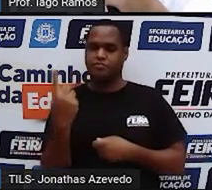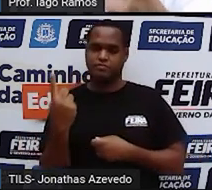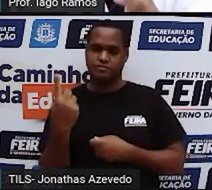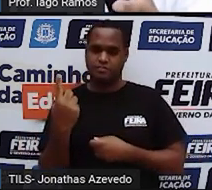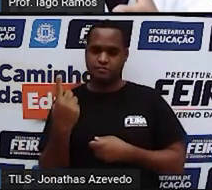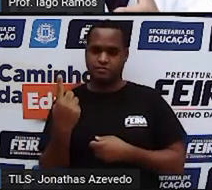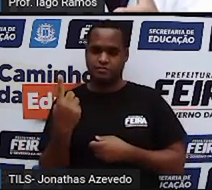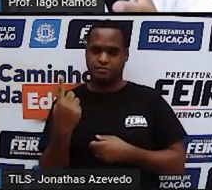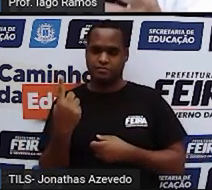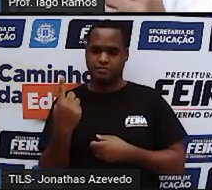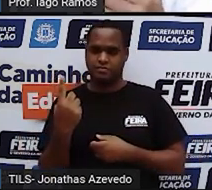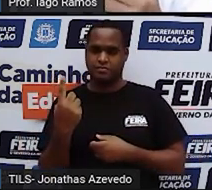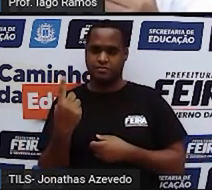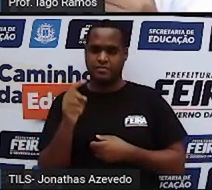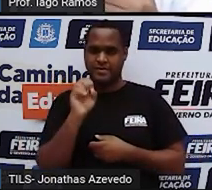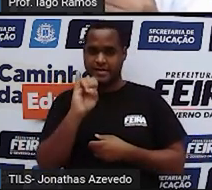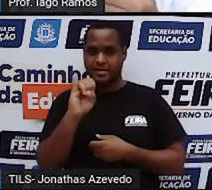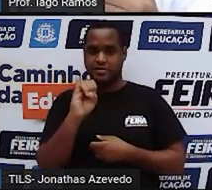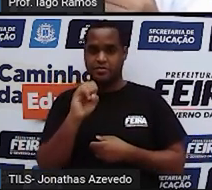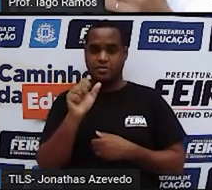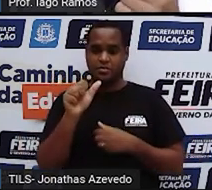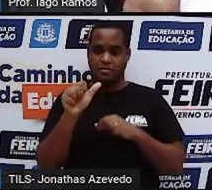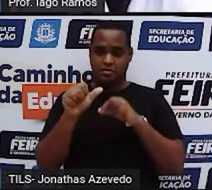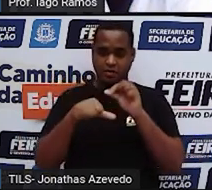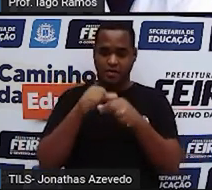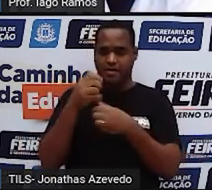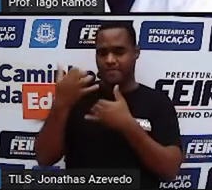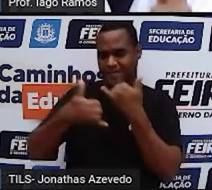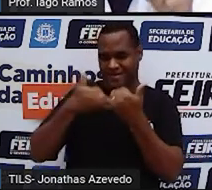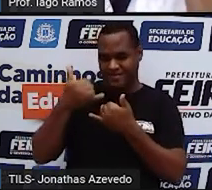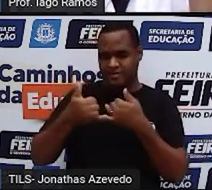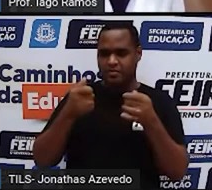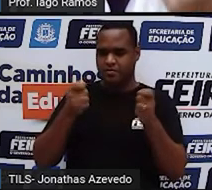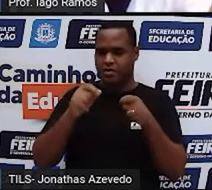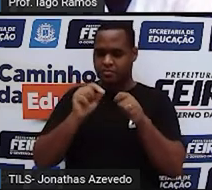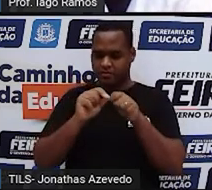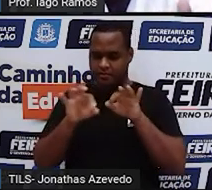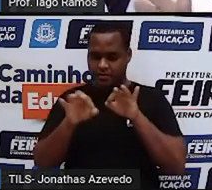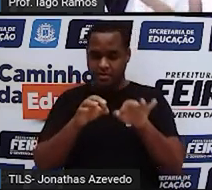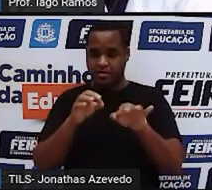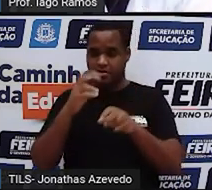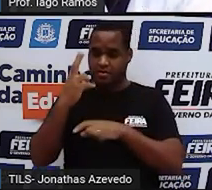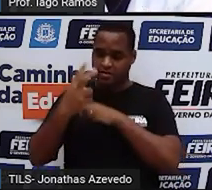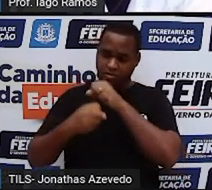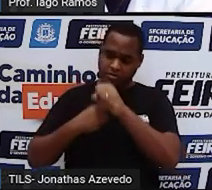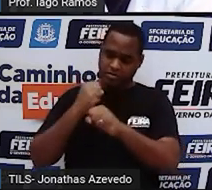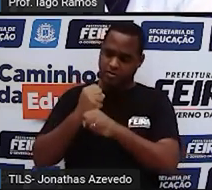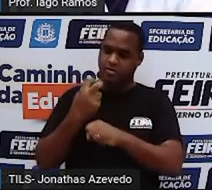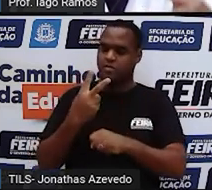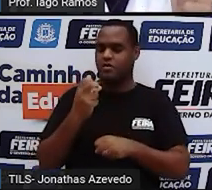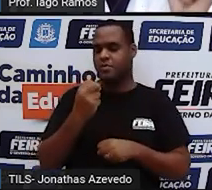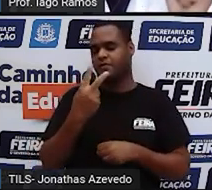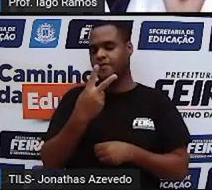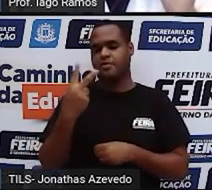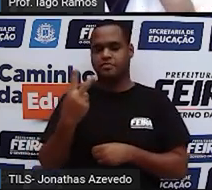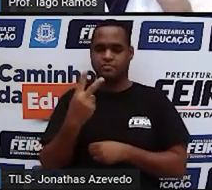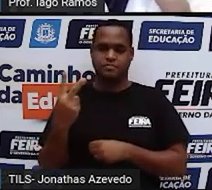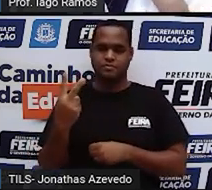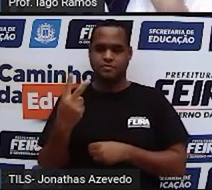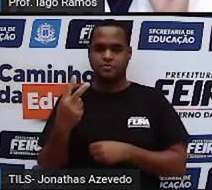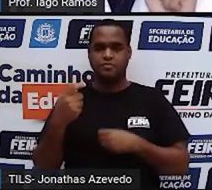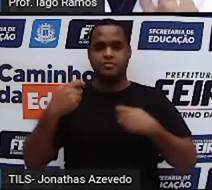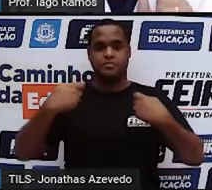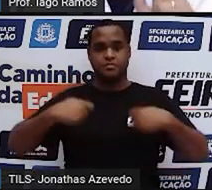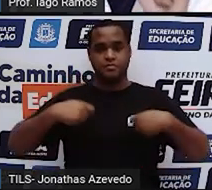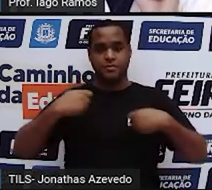Se essa brincadeira, ela foi feita, ela for feita no próximo ano, 2022, então vai ter